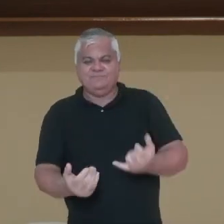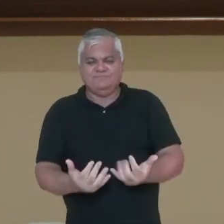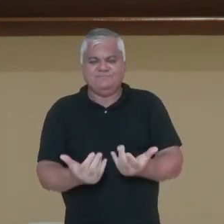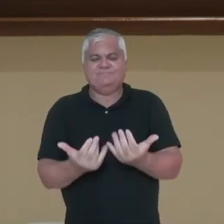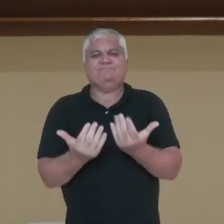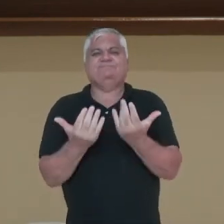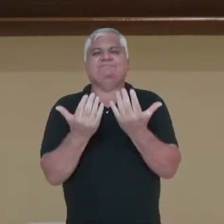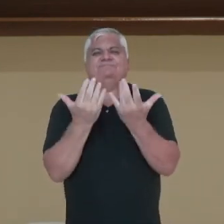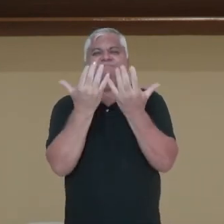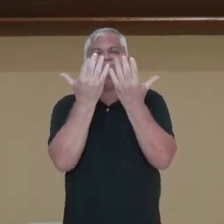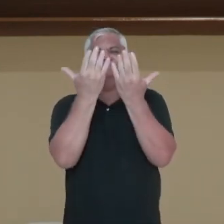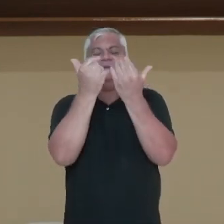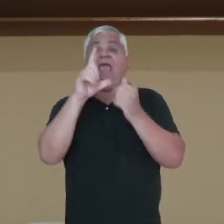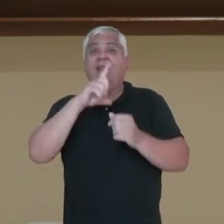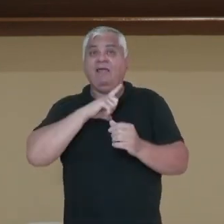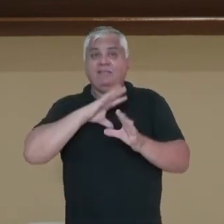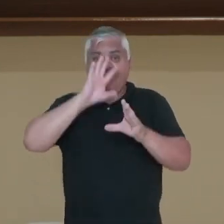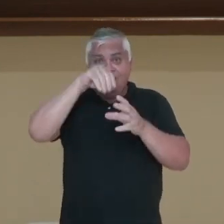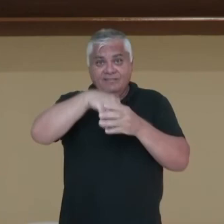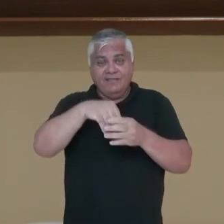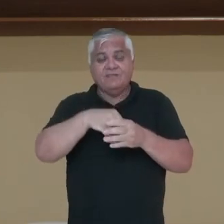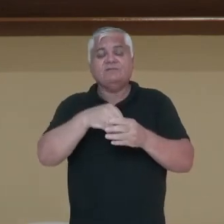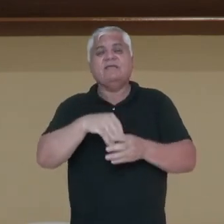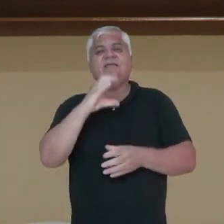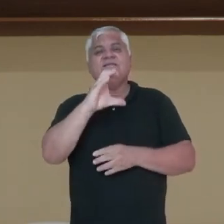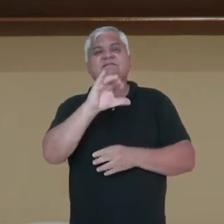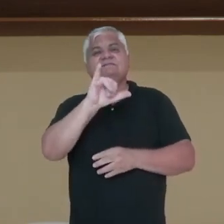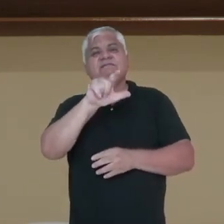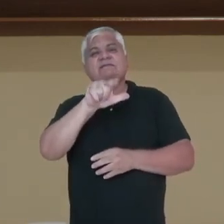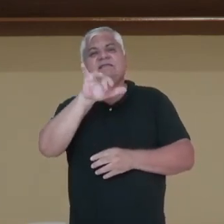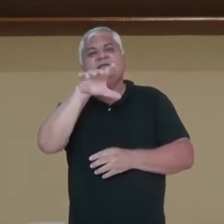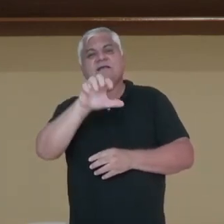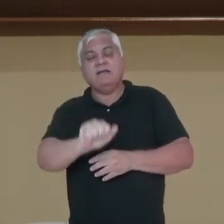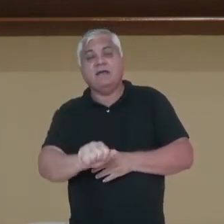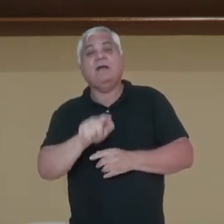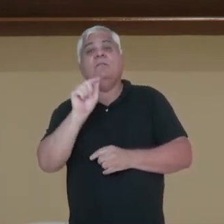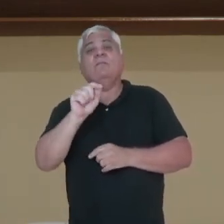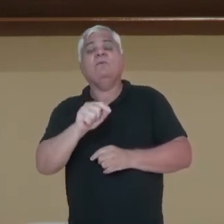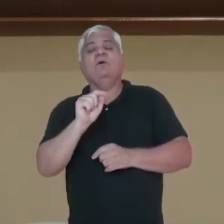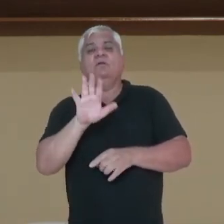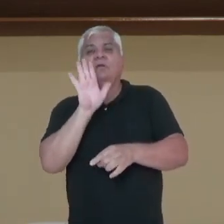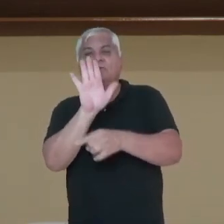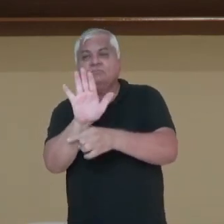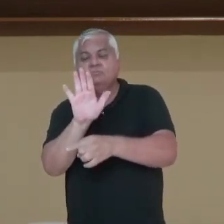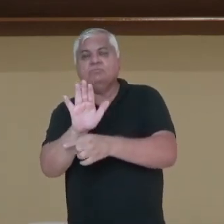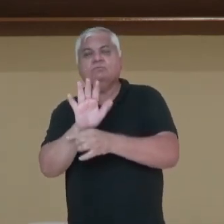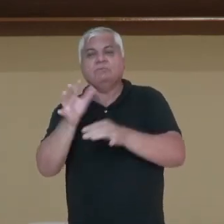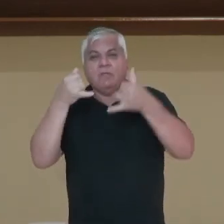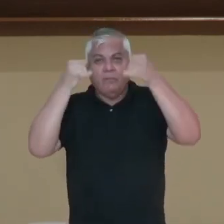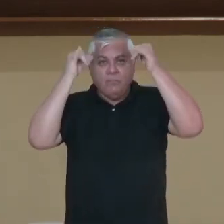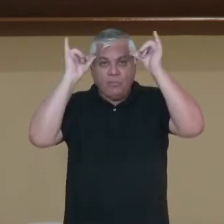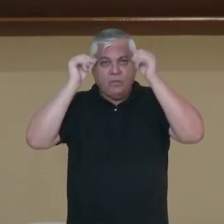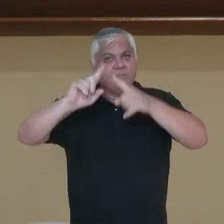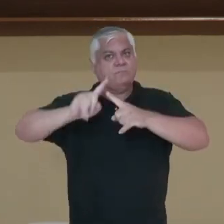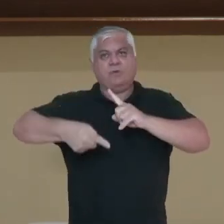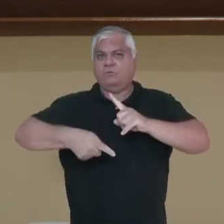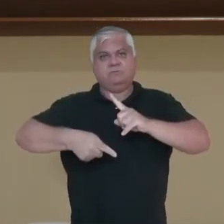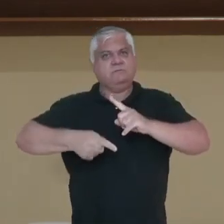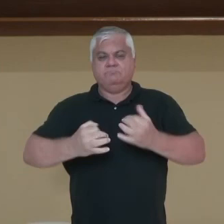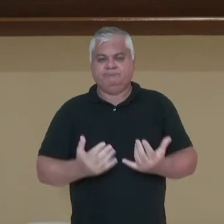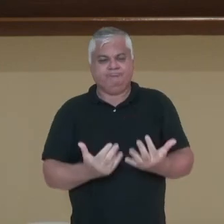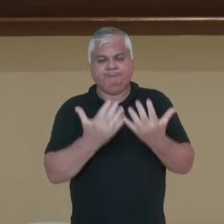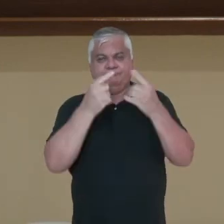sílicas, né? Ela tem uma concentração grande de cristais de sílica, que pode lesionar o trato digestivo do gado. Então, onde tem gado, não pode ter cavalinha,